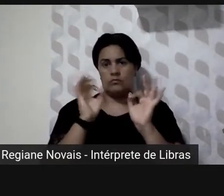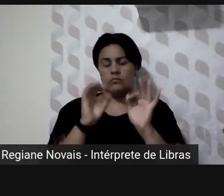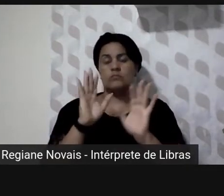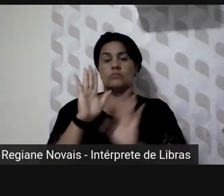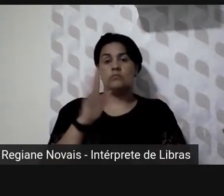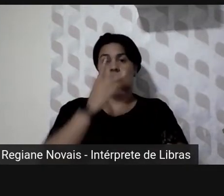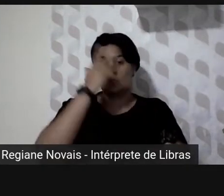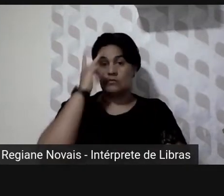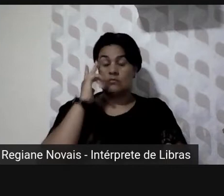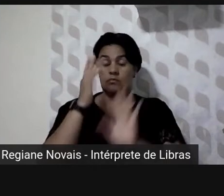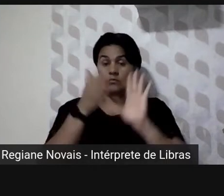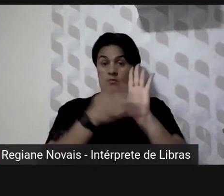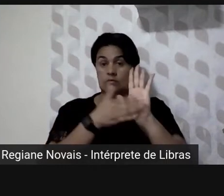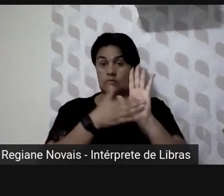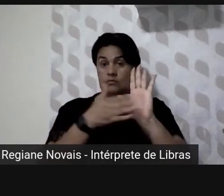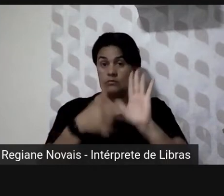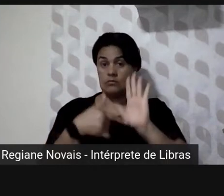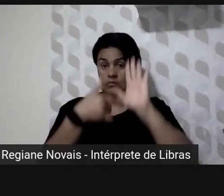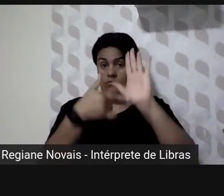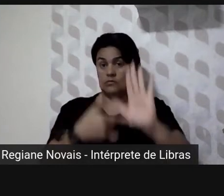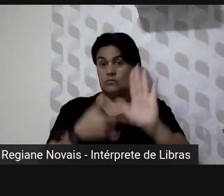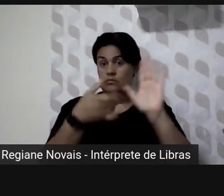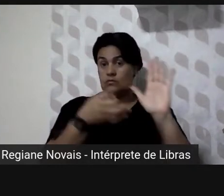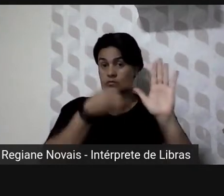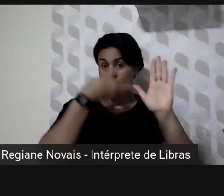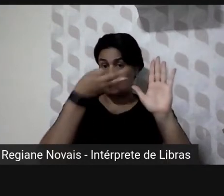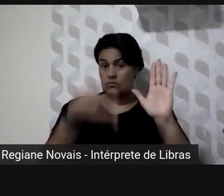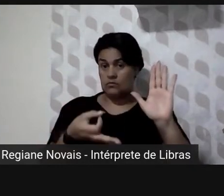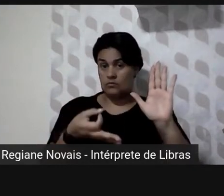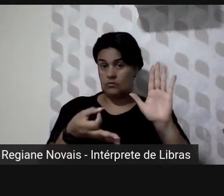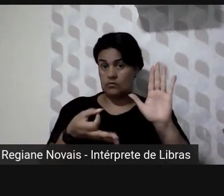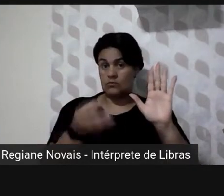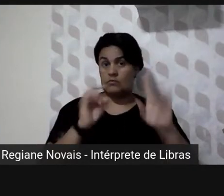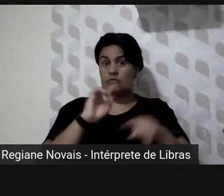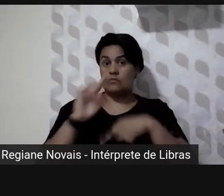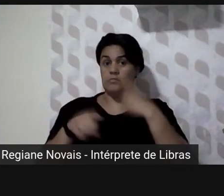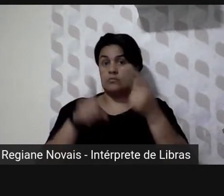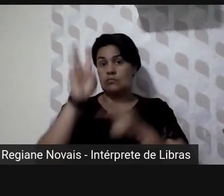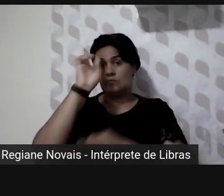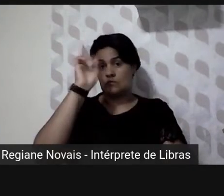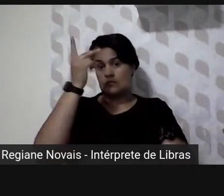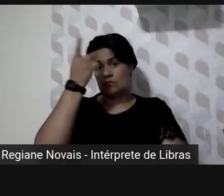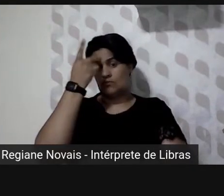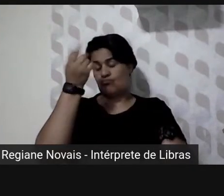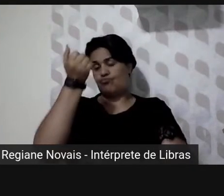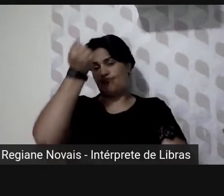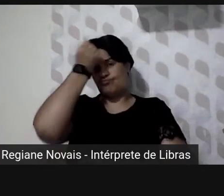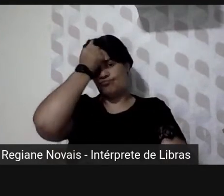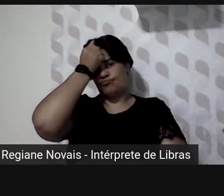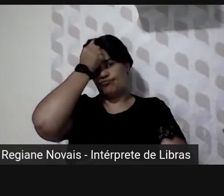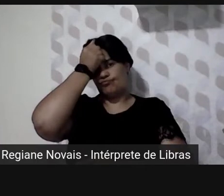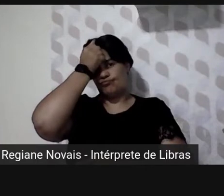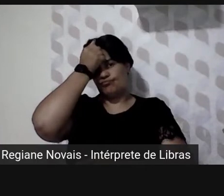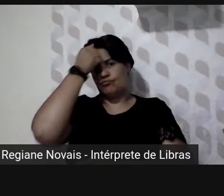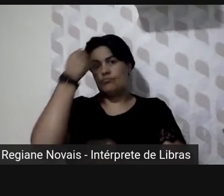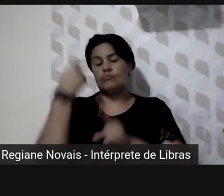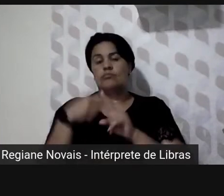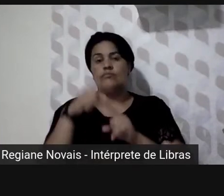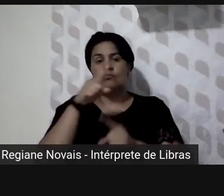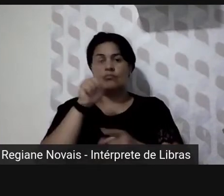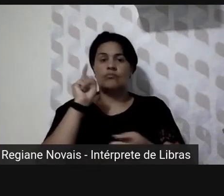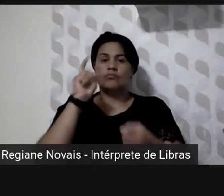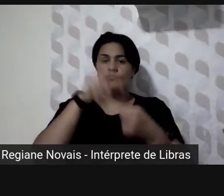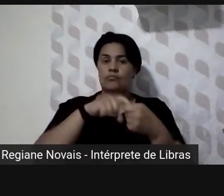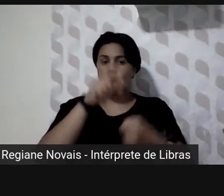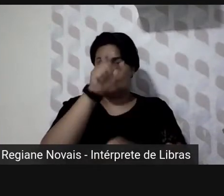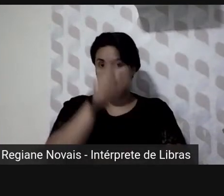cidadão apresentar uma ideia uma sugestão e depois ele desiste ele se arrepende porque vincula ele a uma